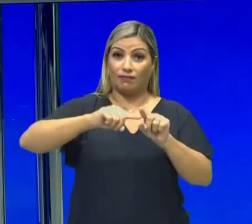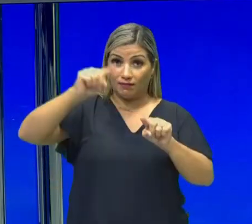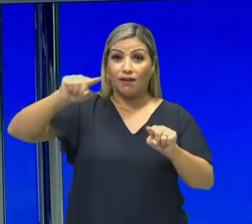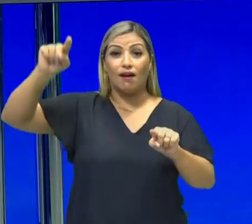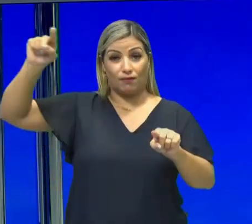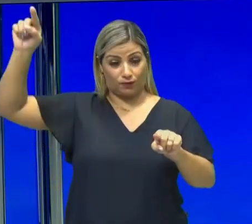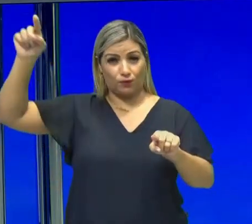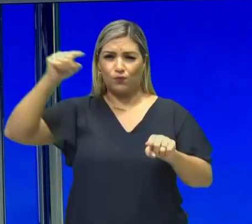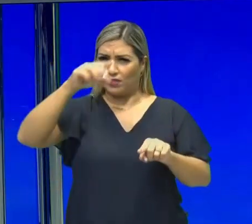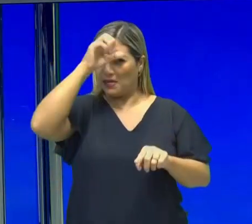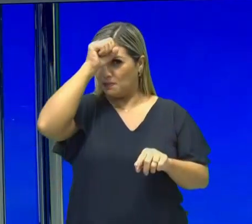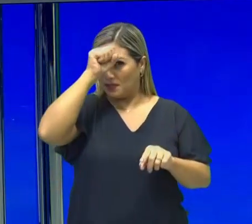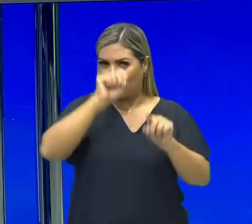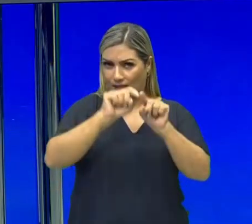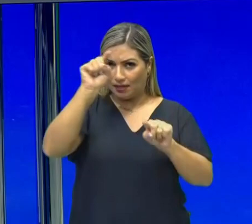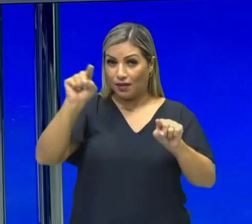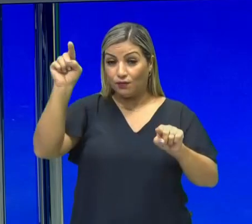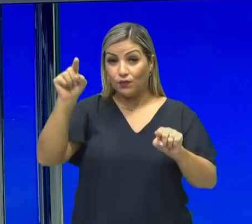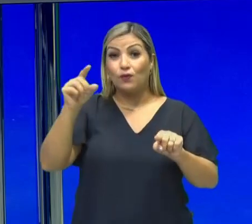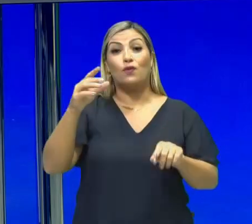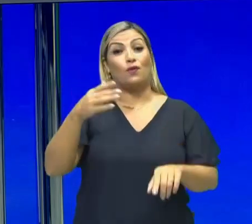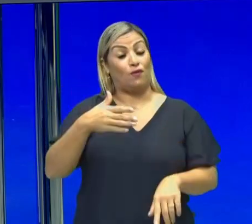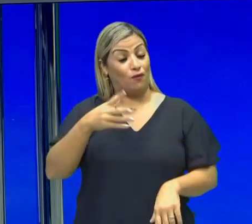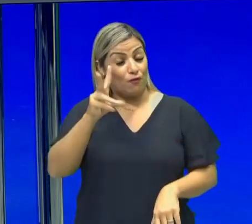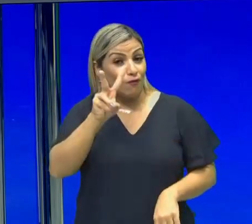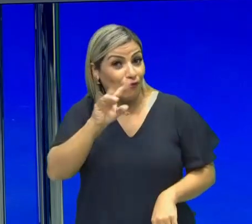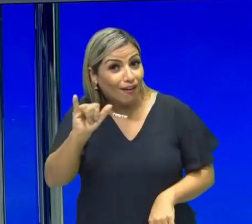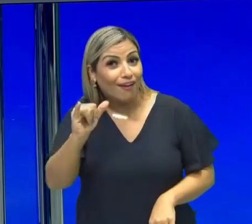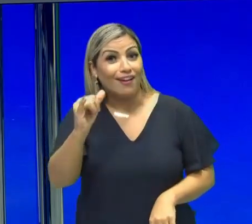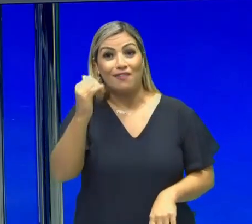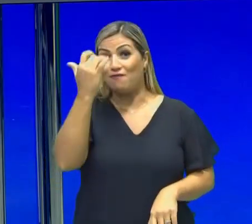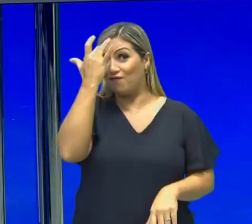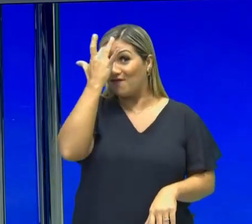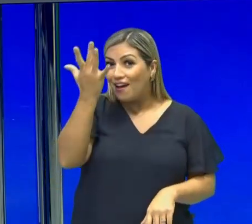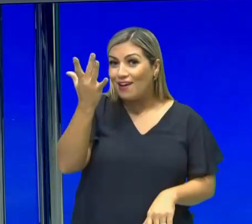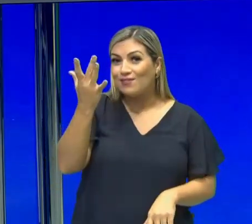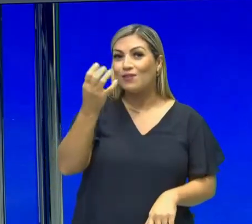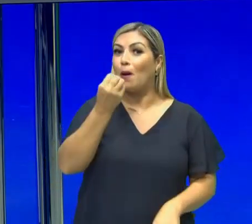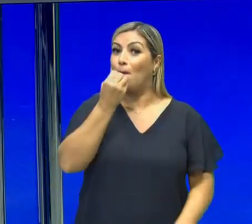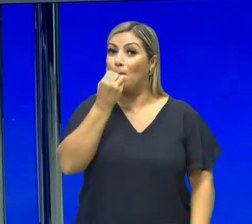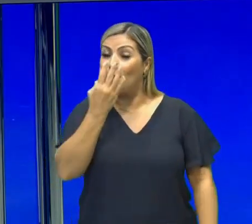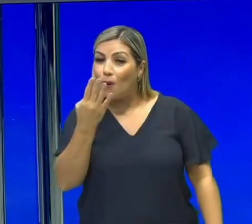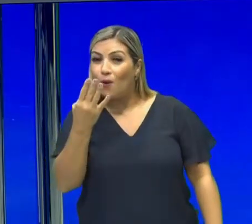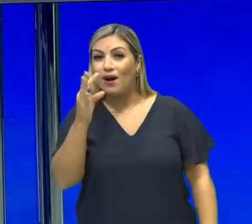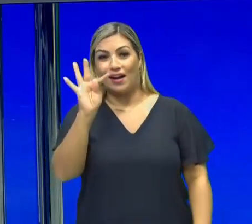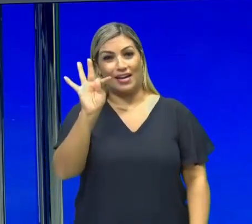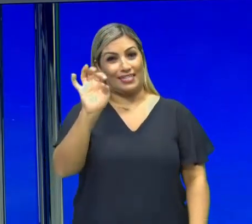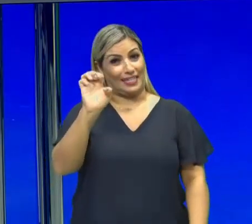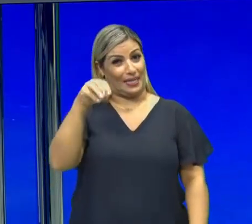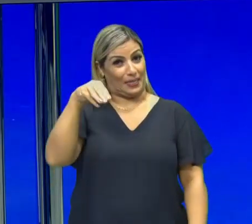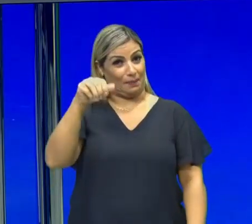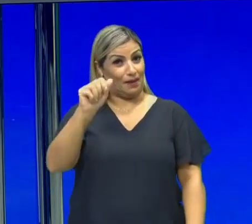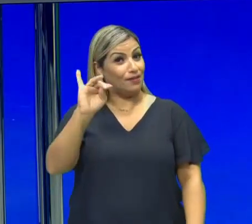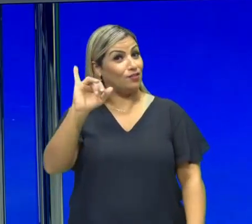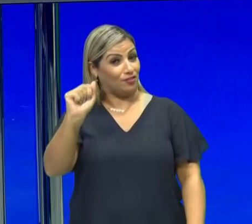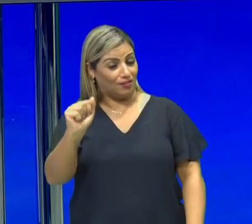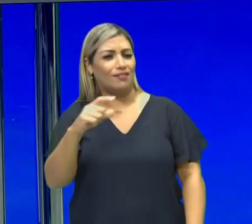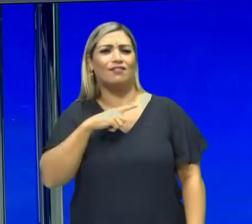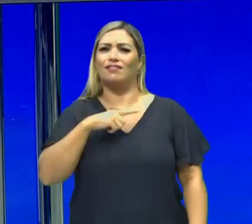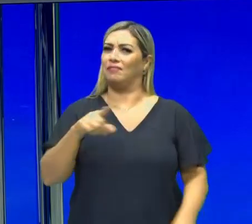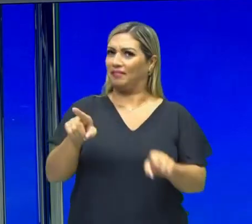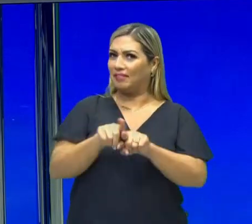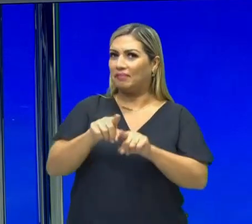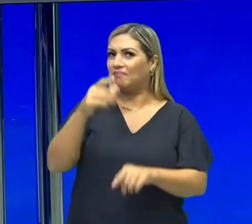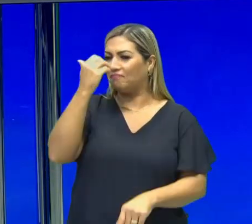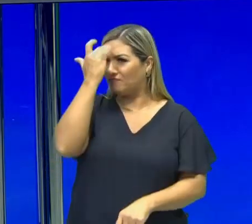gráfico, você não vai ter facilidade só na boa temática, que eu estou mudando matemática para a boa temática, mas também terá